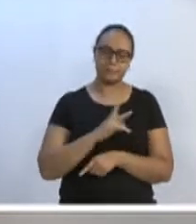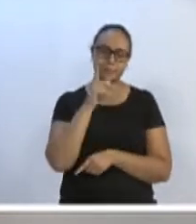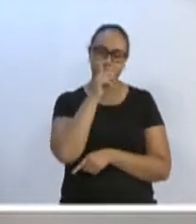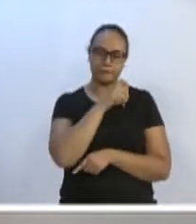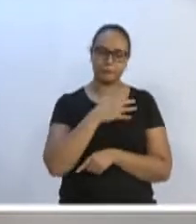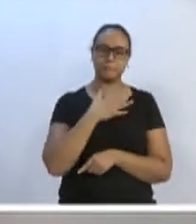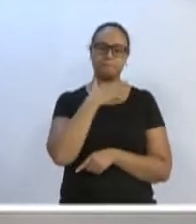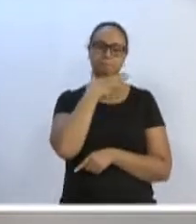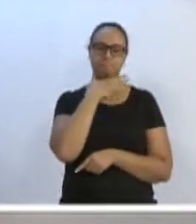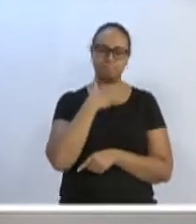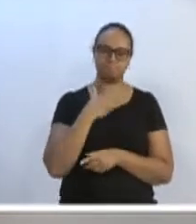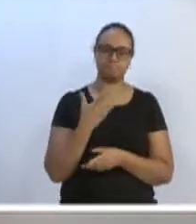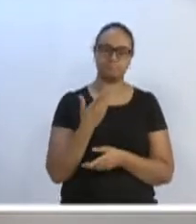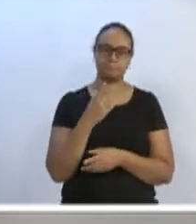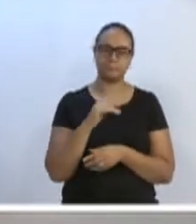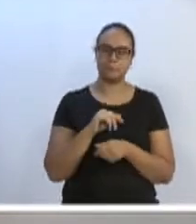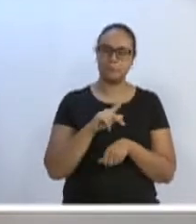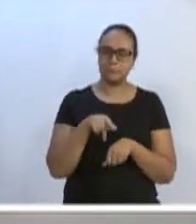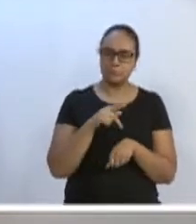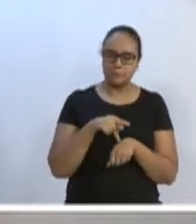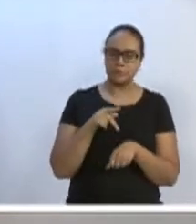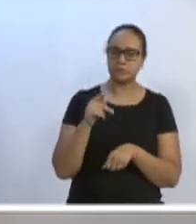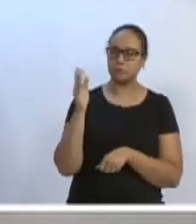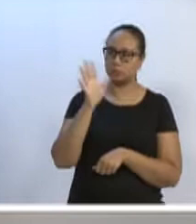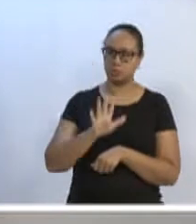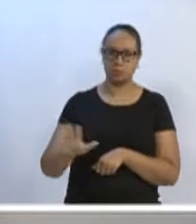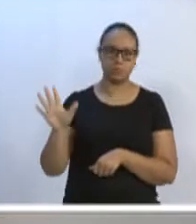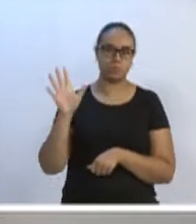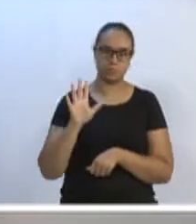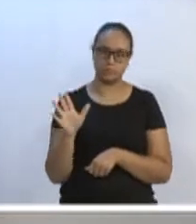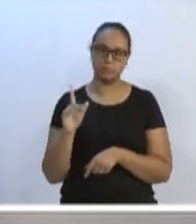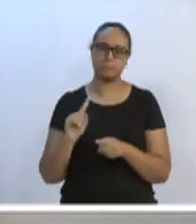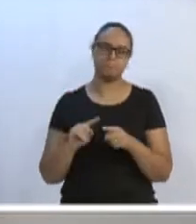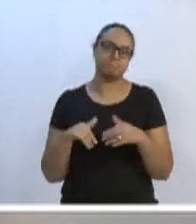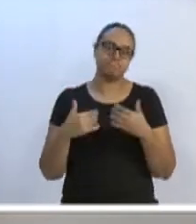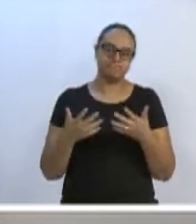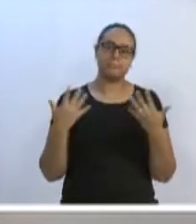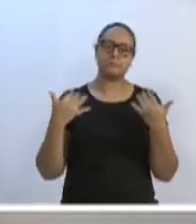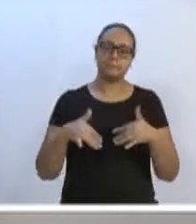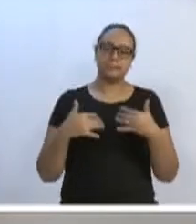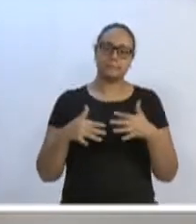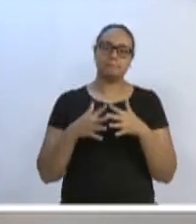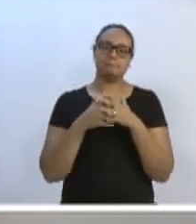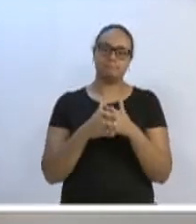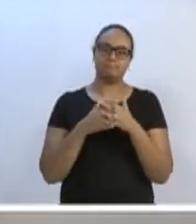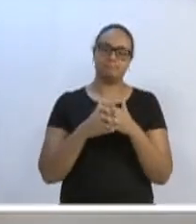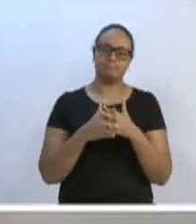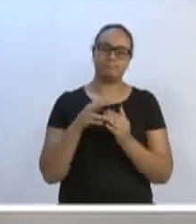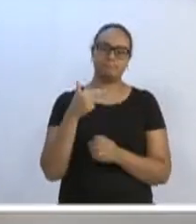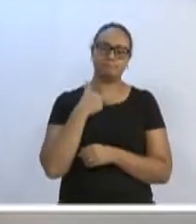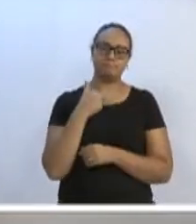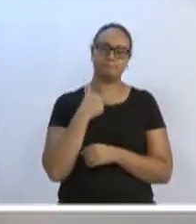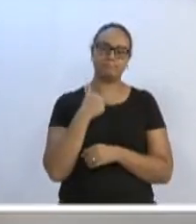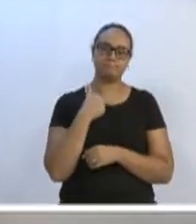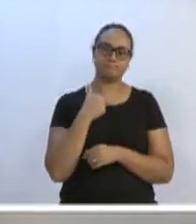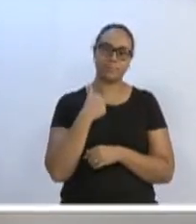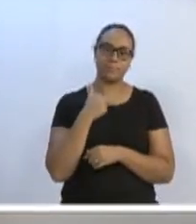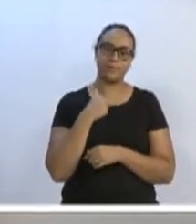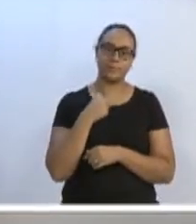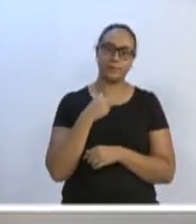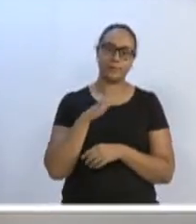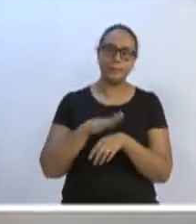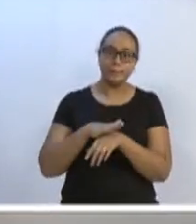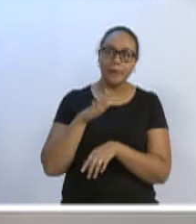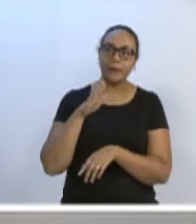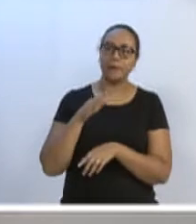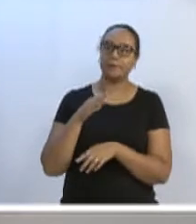nossa cidade, no nosso país e também no nosso Estado. Então, realmente, é uma situação muito complicada, nós não podemos sobrecarregar ainda mais o governo municipal com